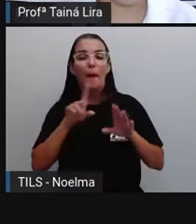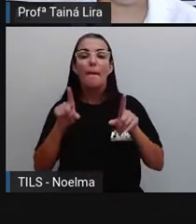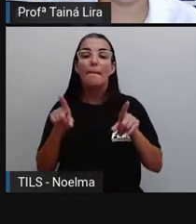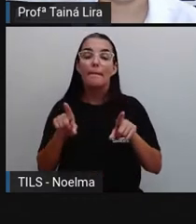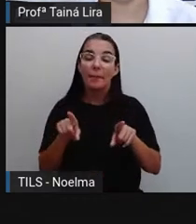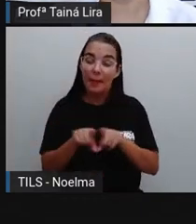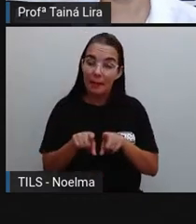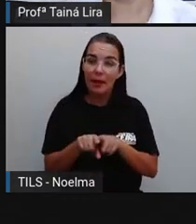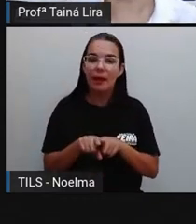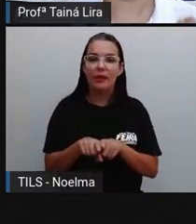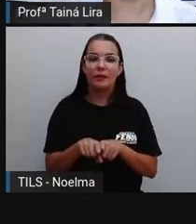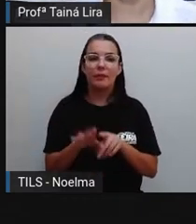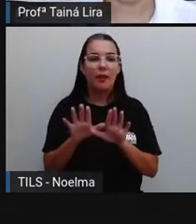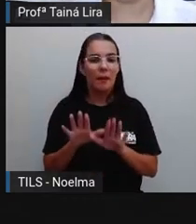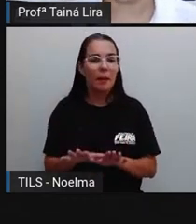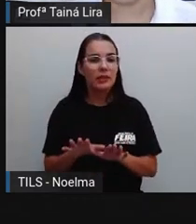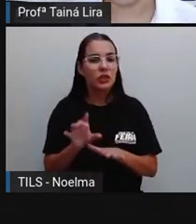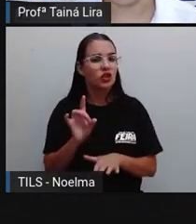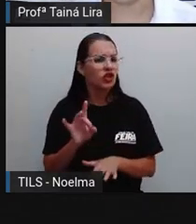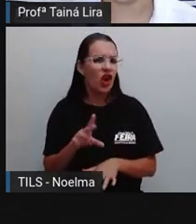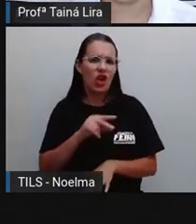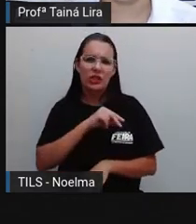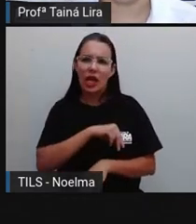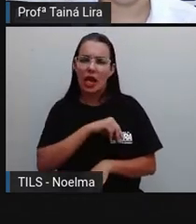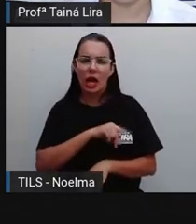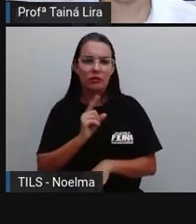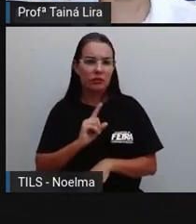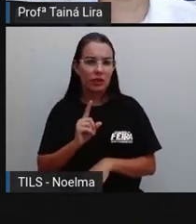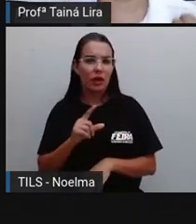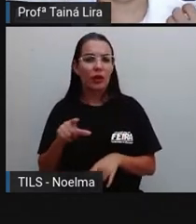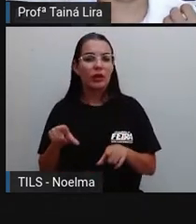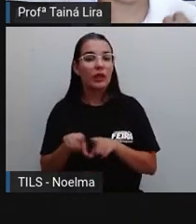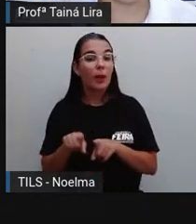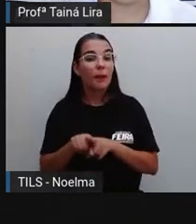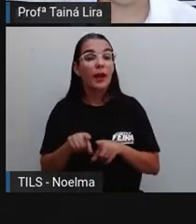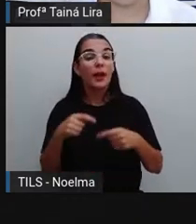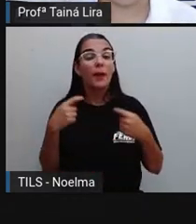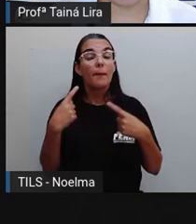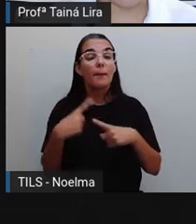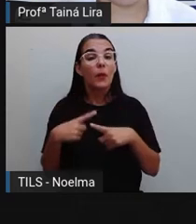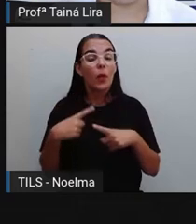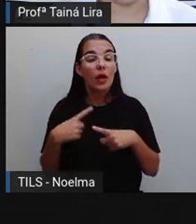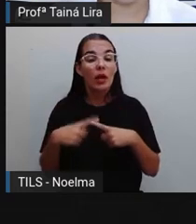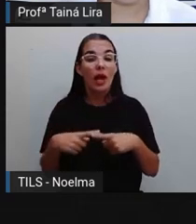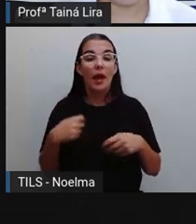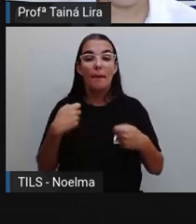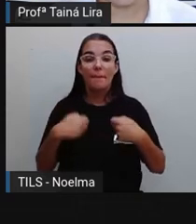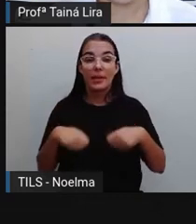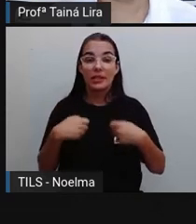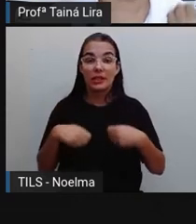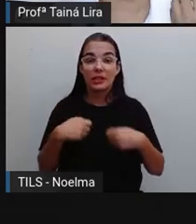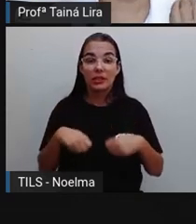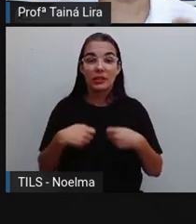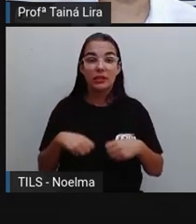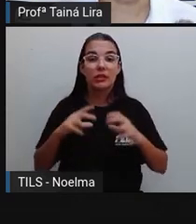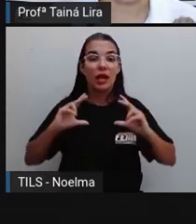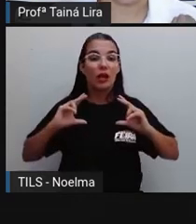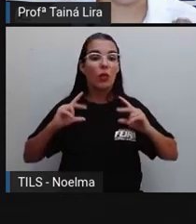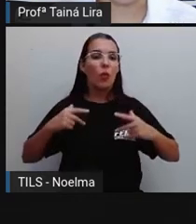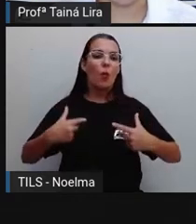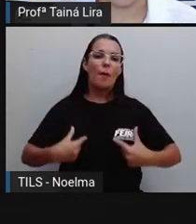ter uma renda, né? Mas não é só por causa disso, ó. As pessoas também trabalham porque é uma